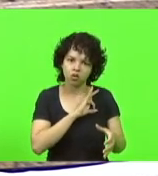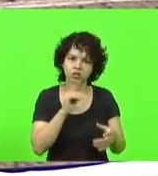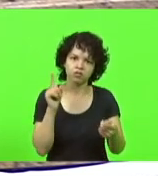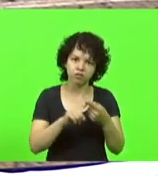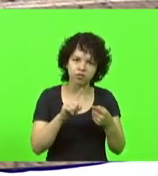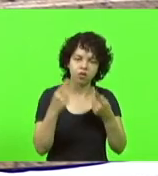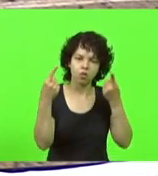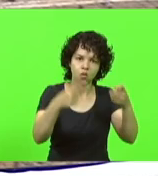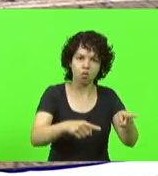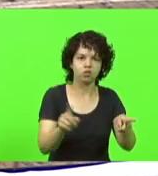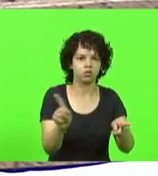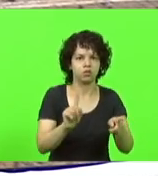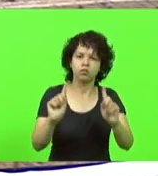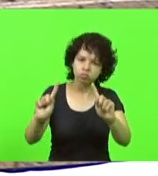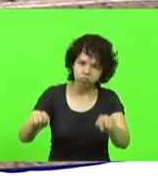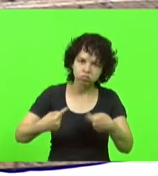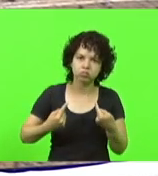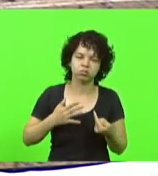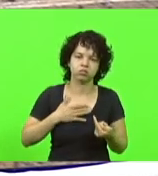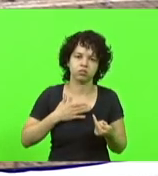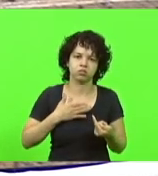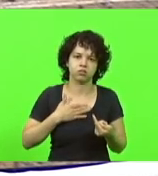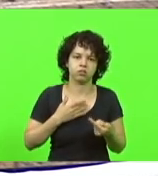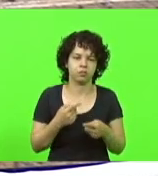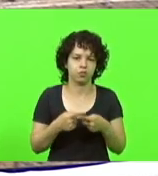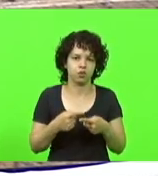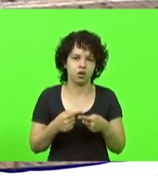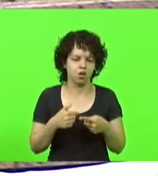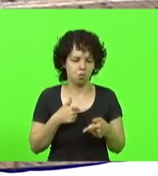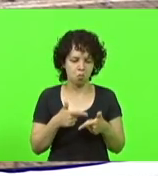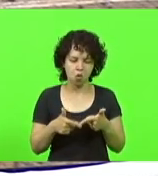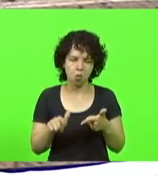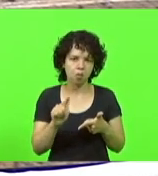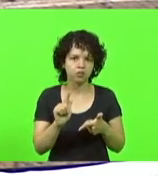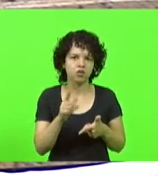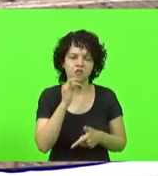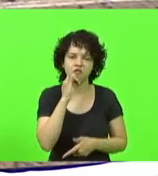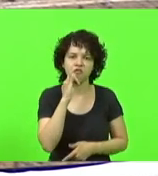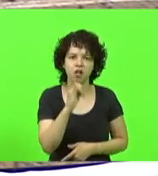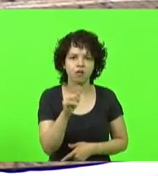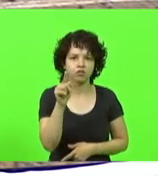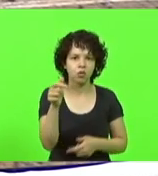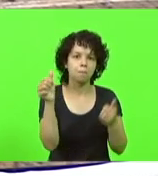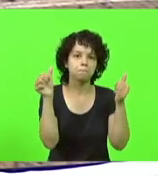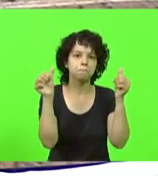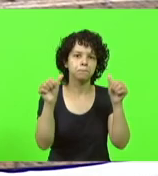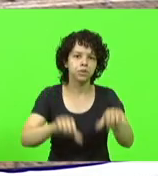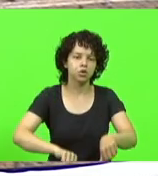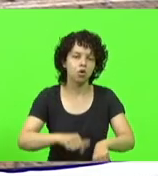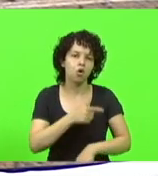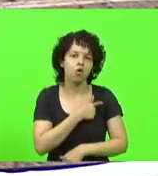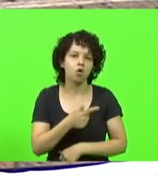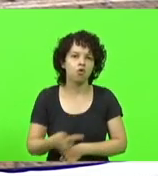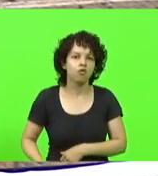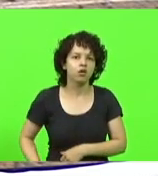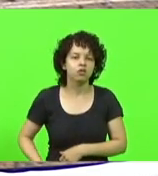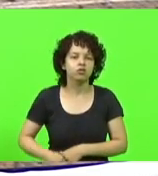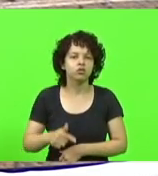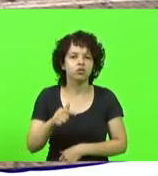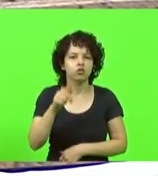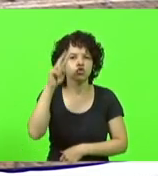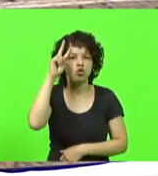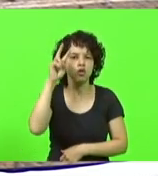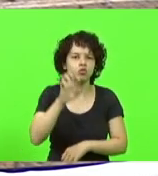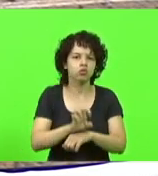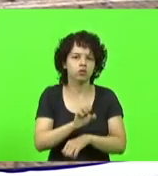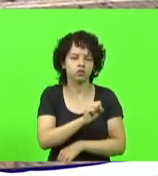Vem em mim. Porque eu não tenho o menor problema em dizer que você é o pior governador da história do Estado de Santa Catarina no que diz